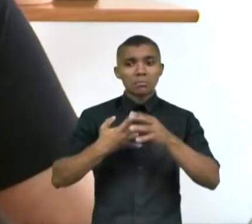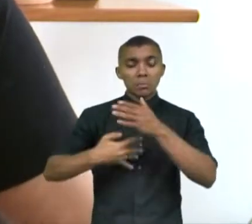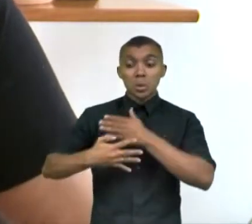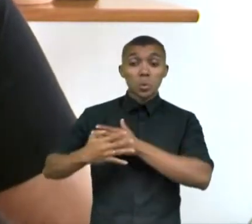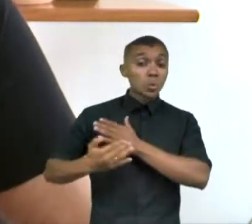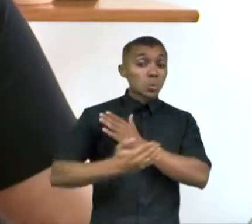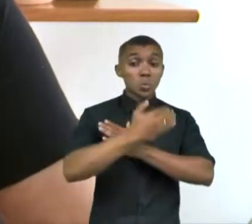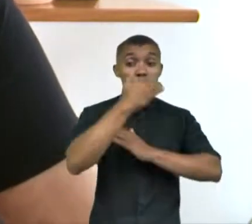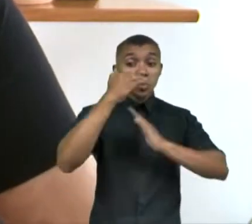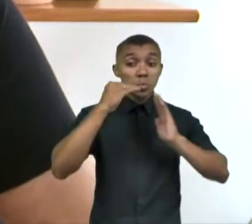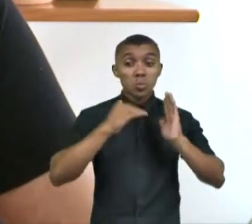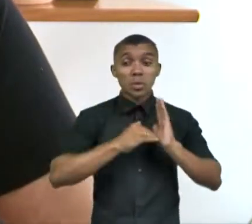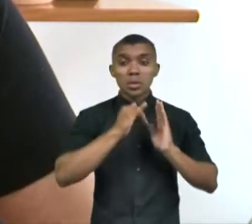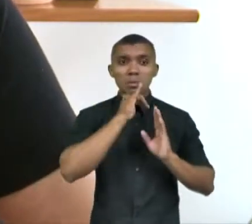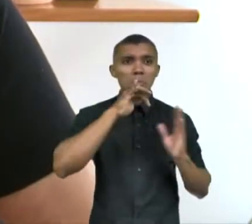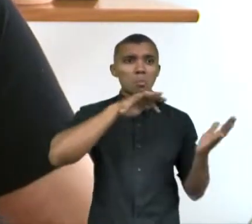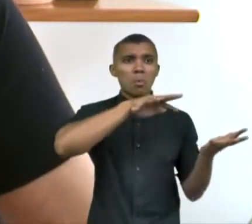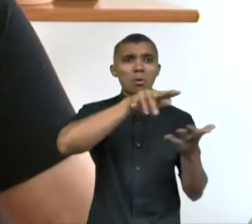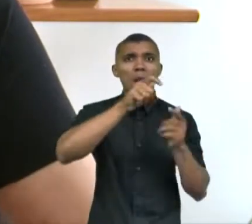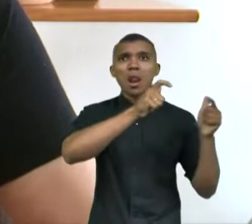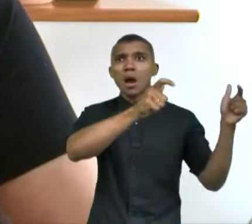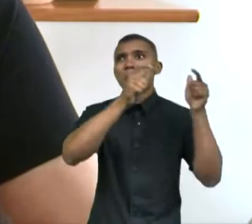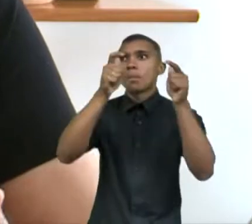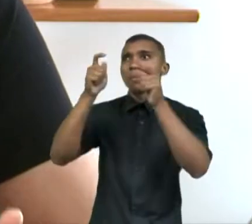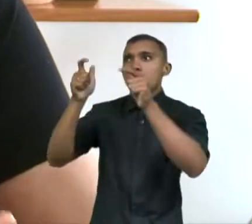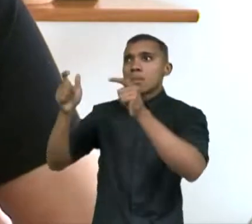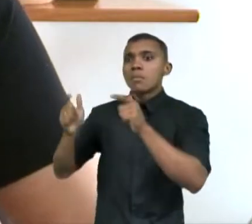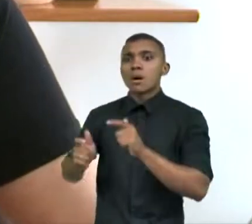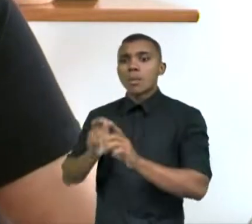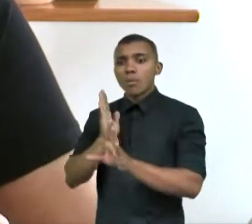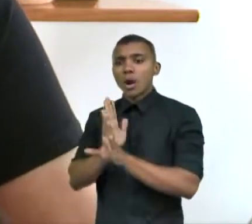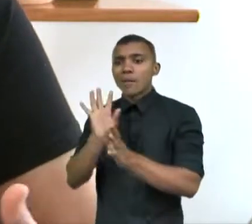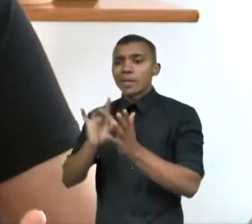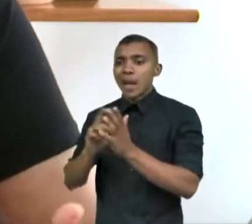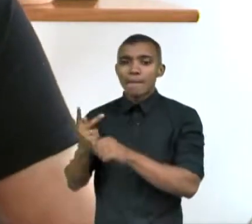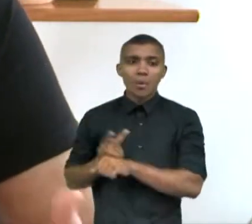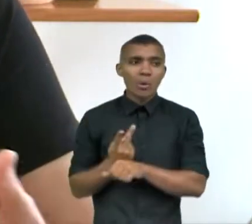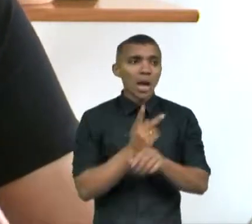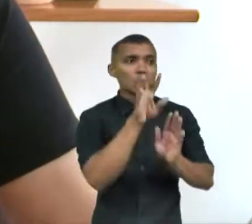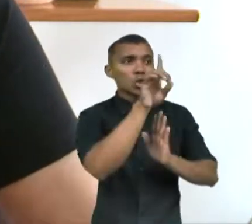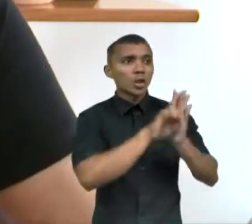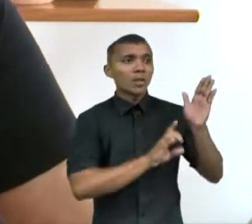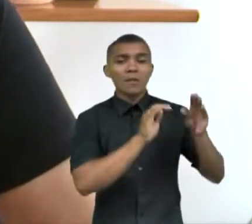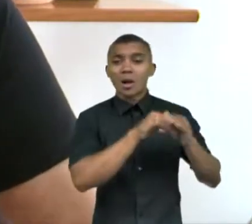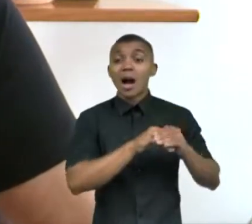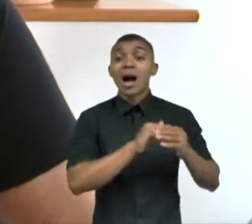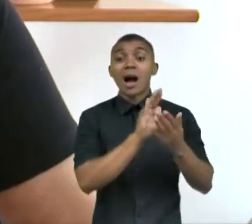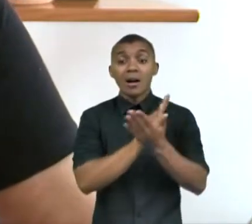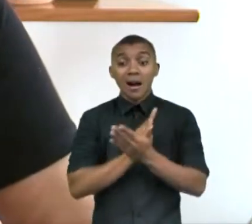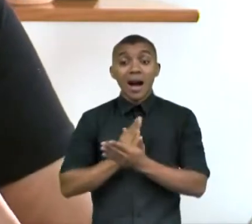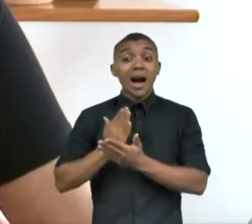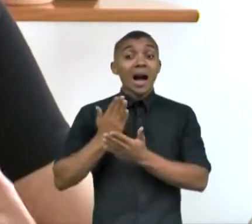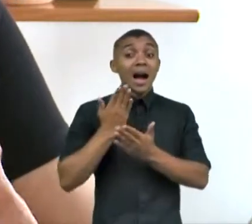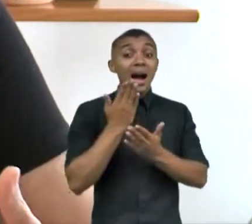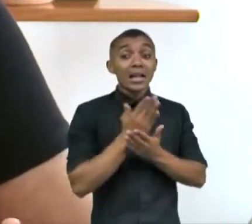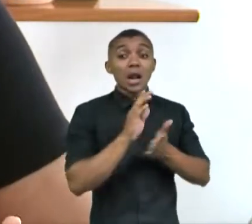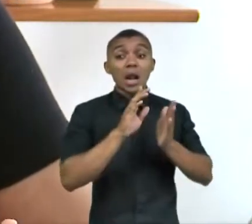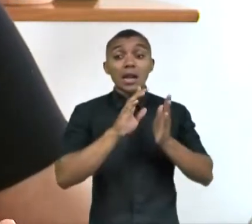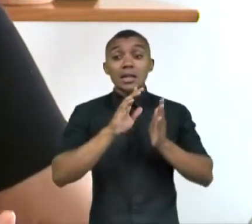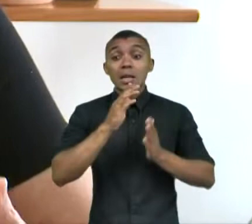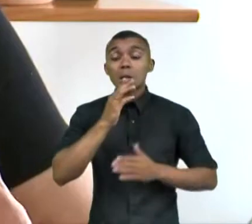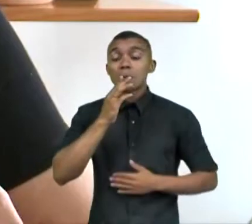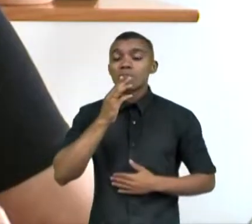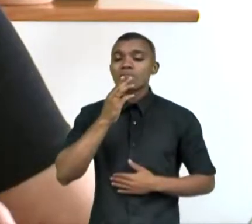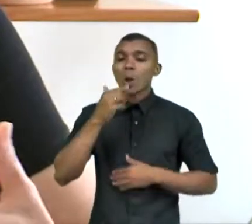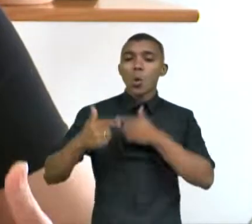vários lugares do mundo hoje, a busca pelo direito do voto ainda é uma luta das mulheres. Até estudar,